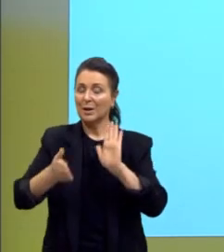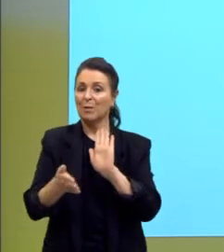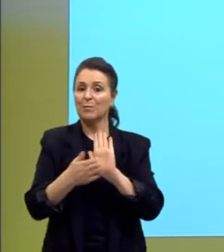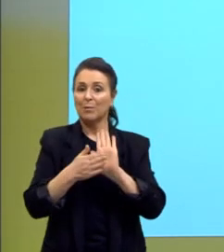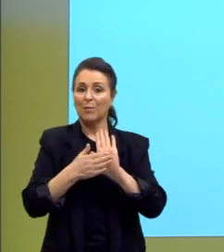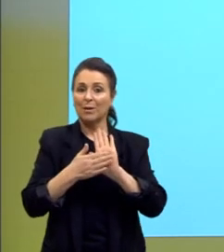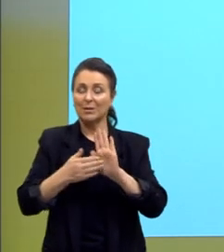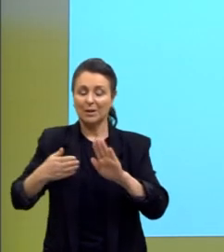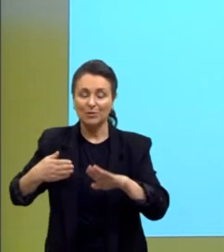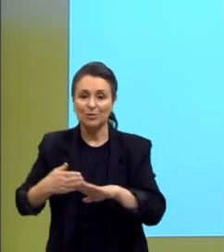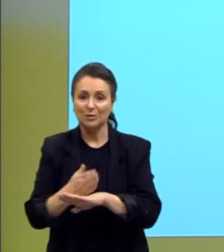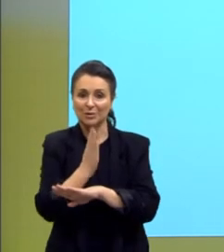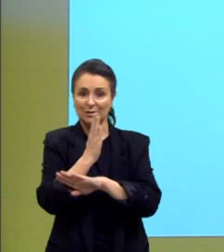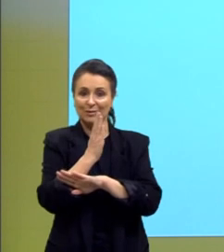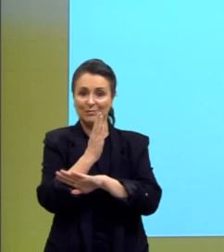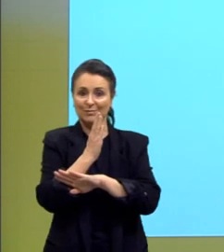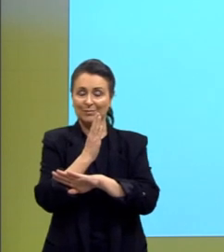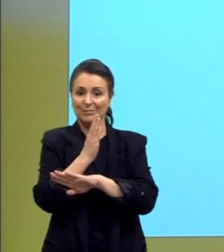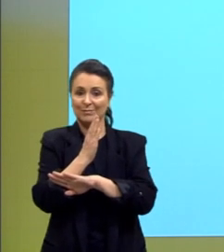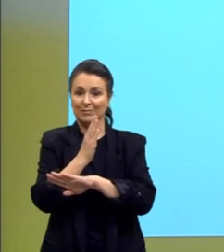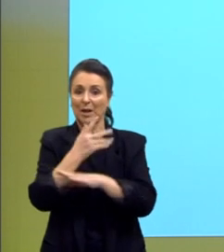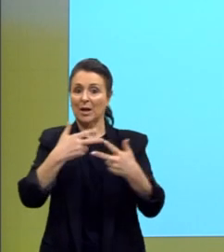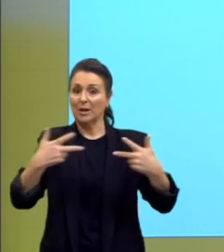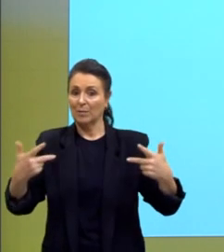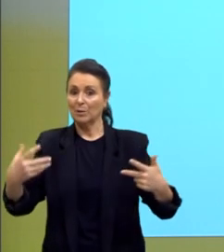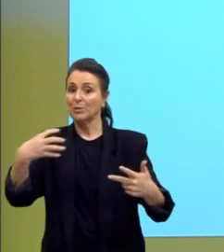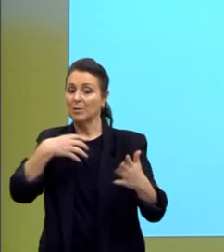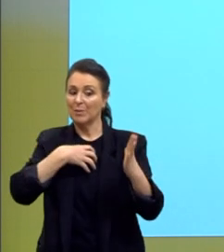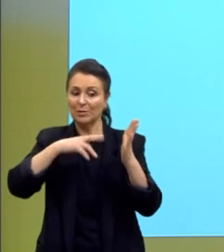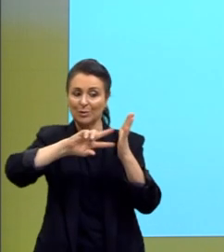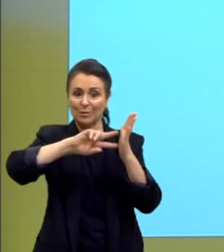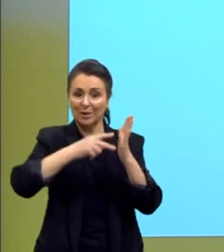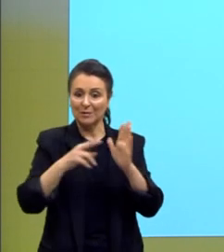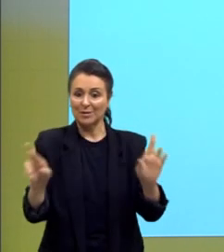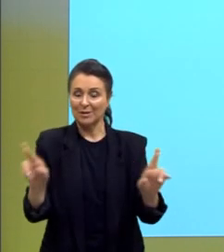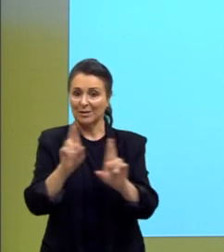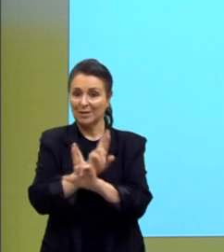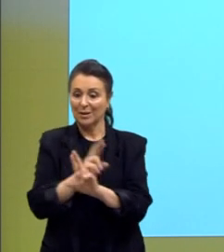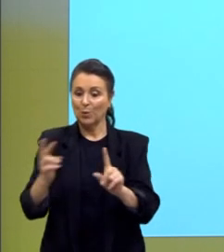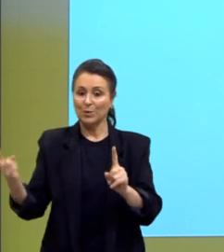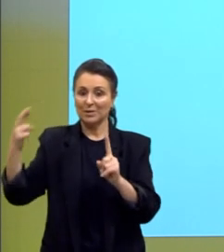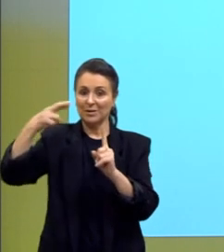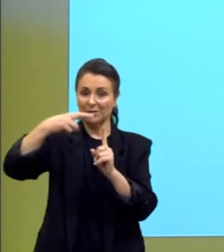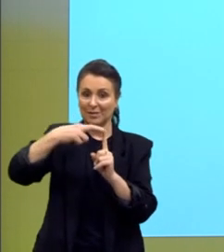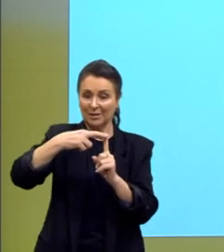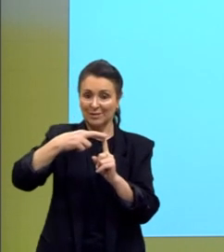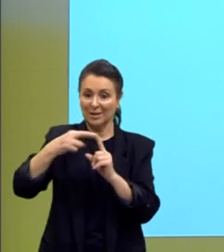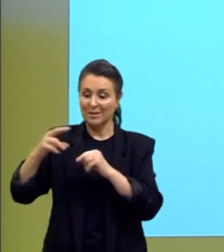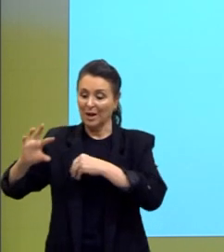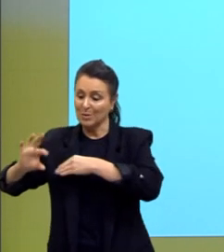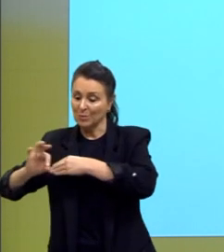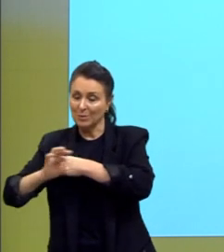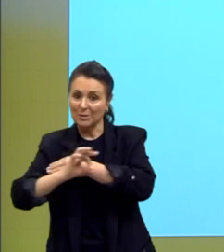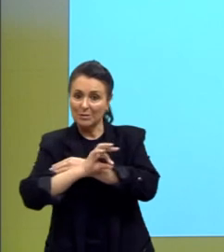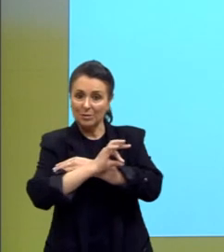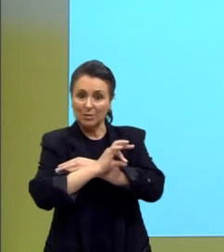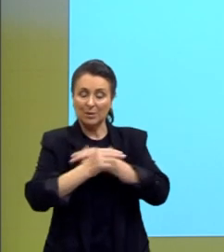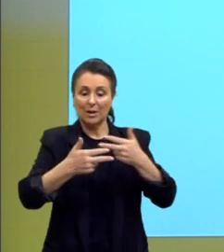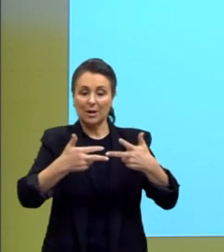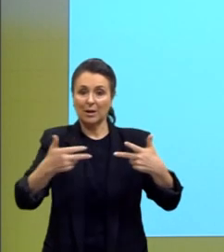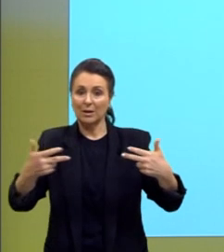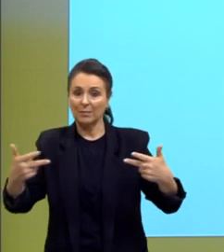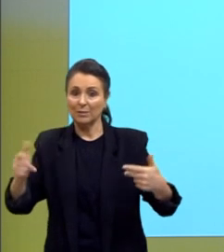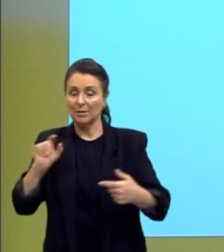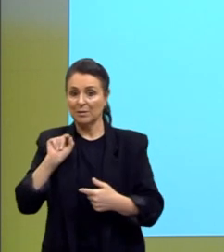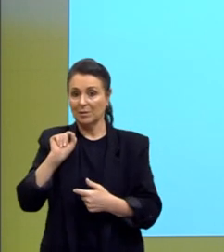Mais uma vez, os elementos semanticamente relacionados. Os referenciais, as coesões referenciais. Elementos